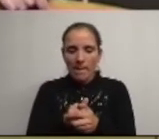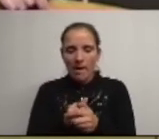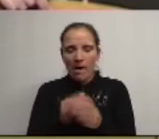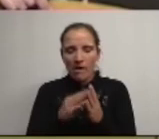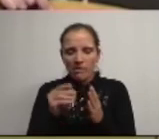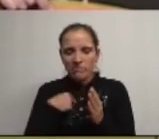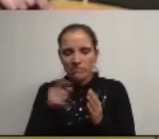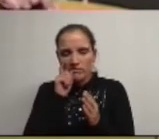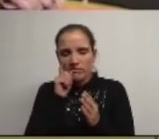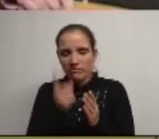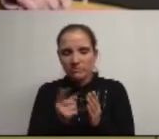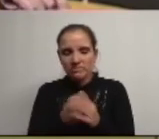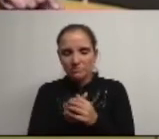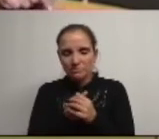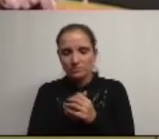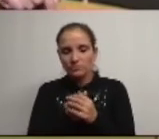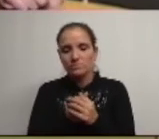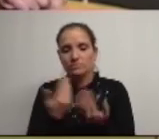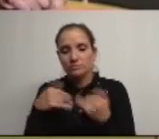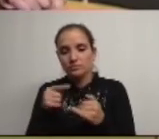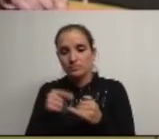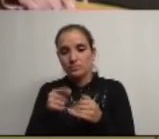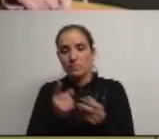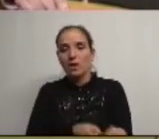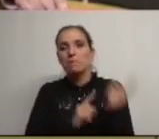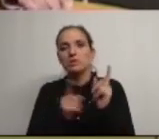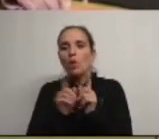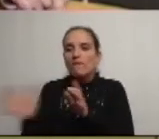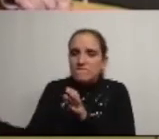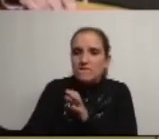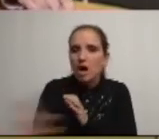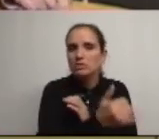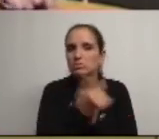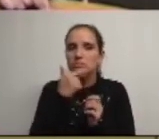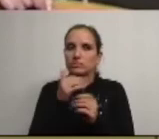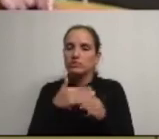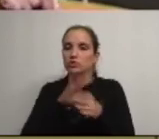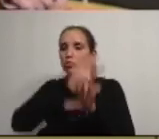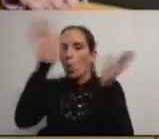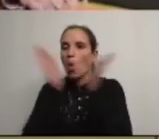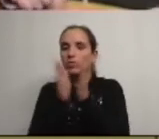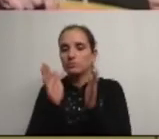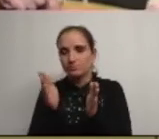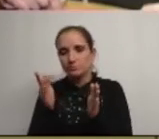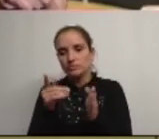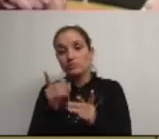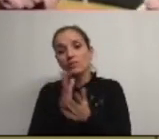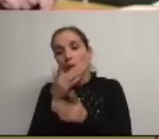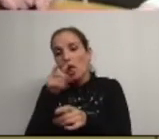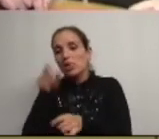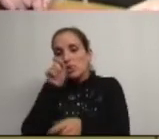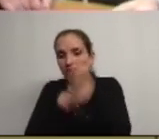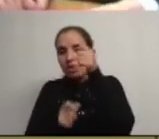agora não é uma pesca de arrasto aquilo que podemos fazer pelo interior é uma pesca linha e